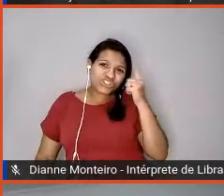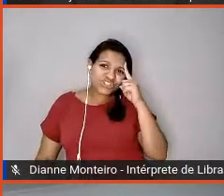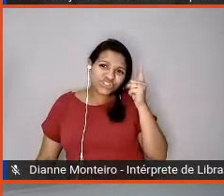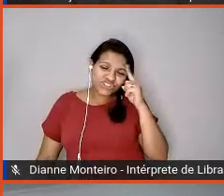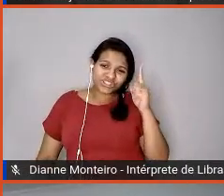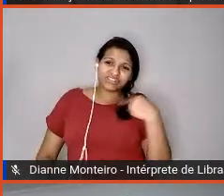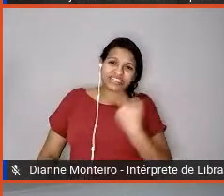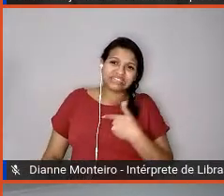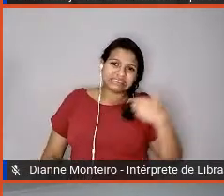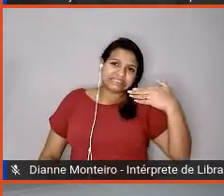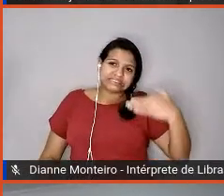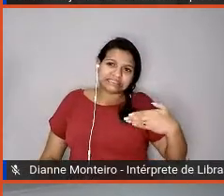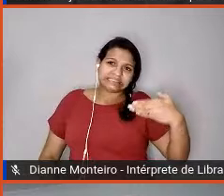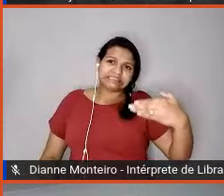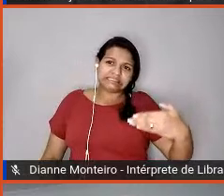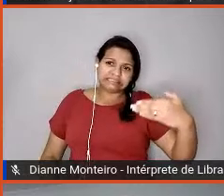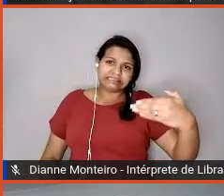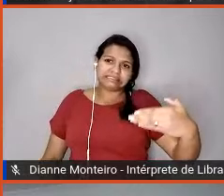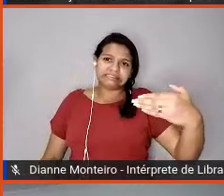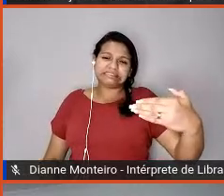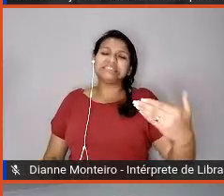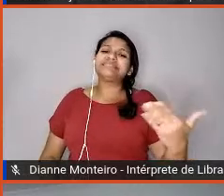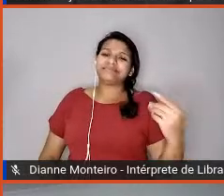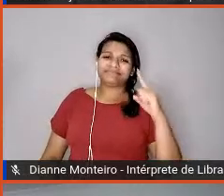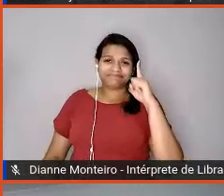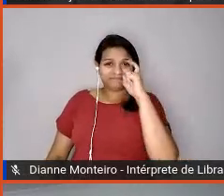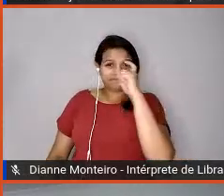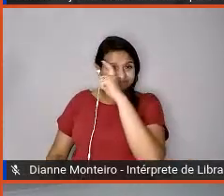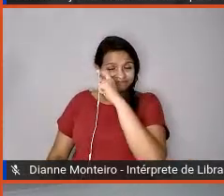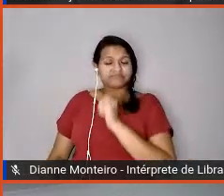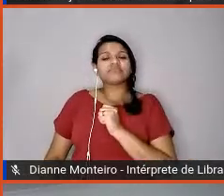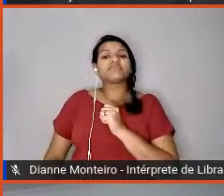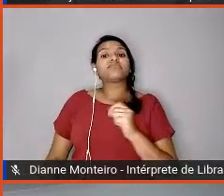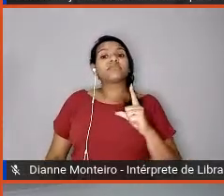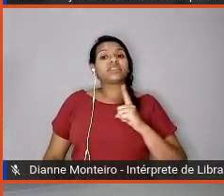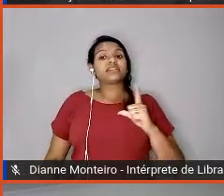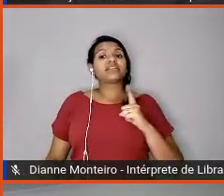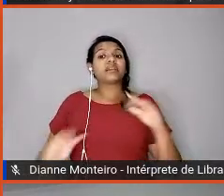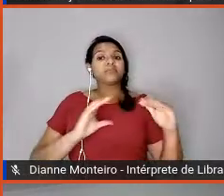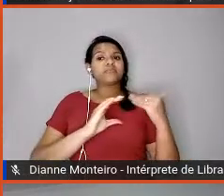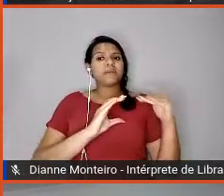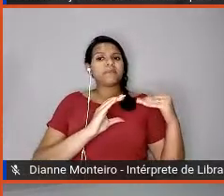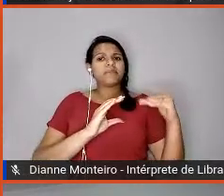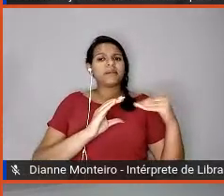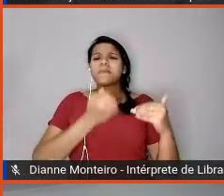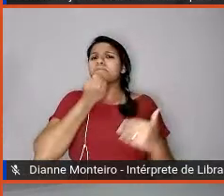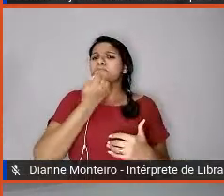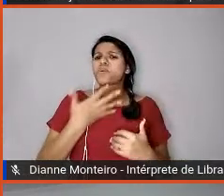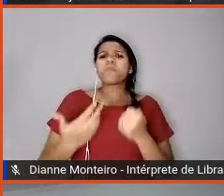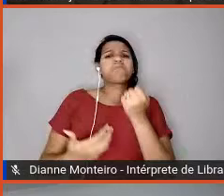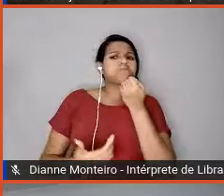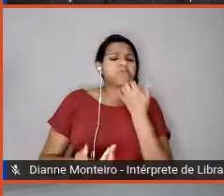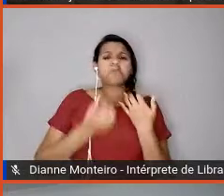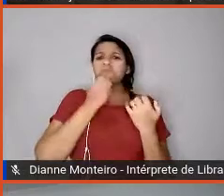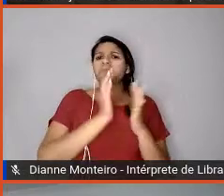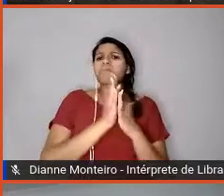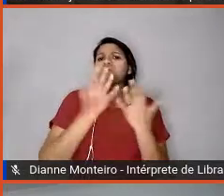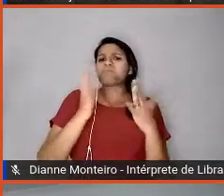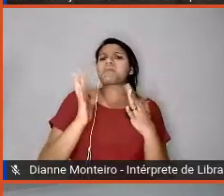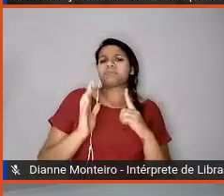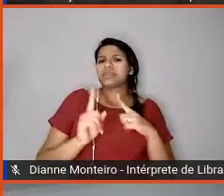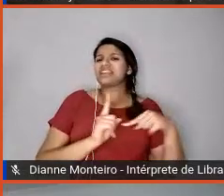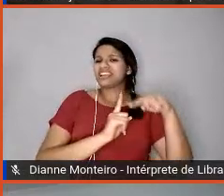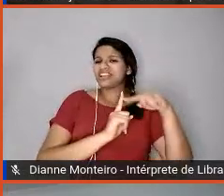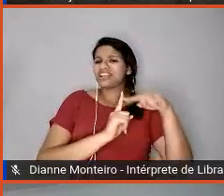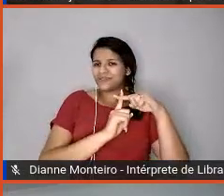elogios, tá bom? E tem uma pergunta da Quitéria, a Quitéria pergunta, primeiro ela